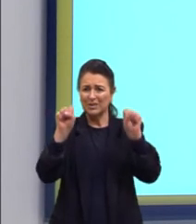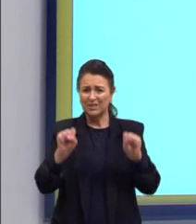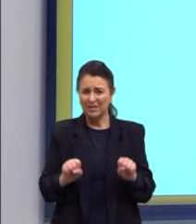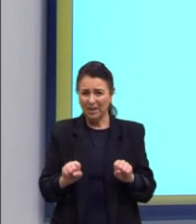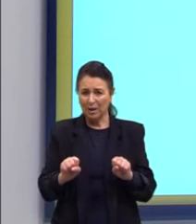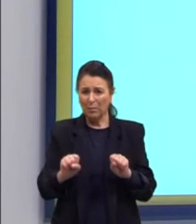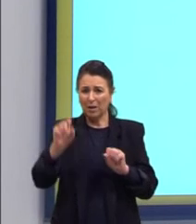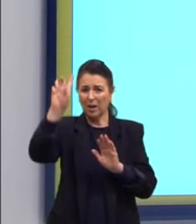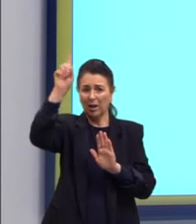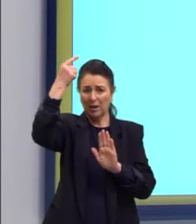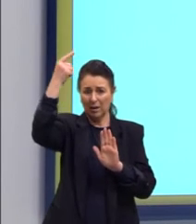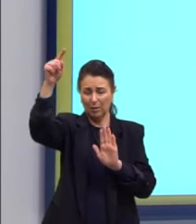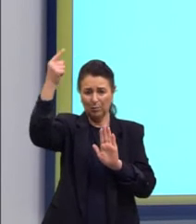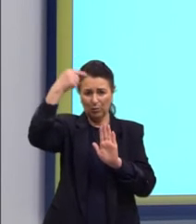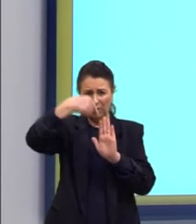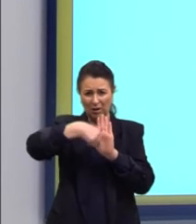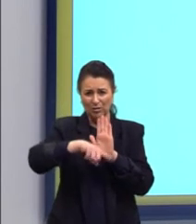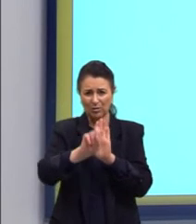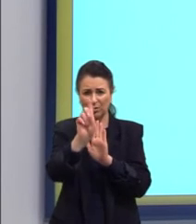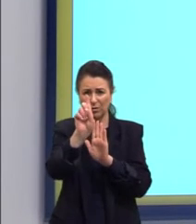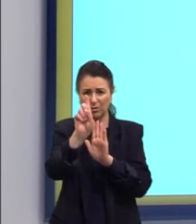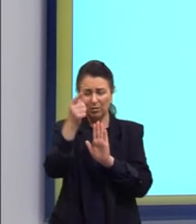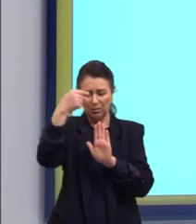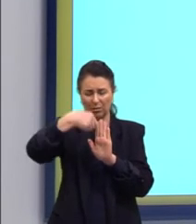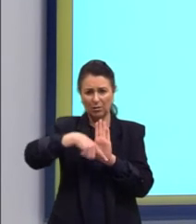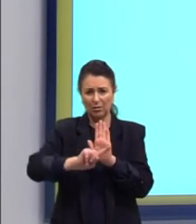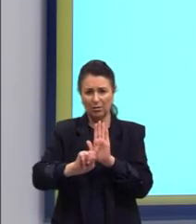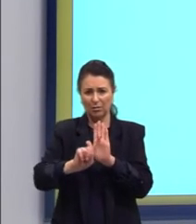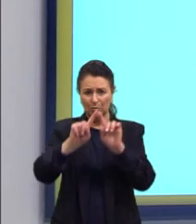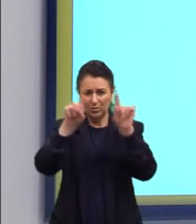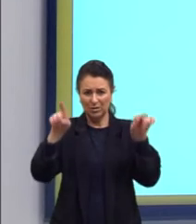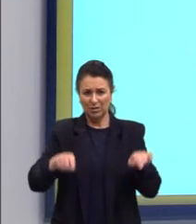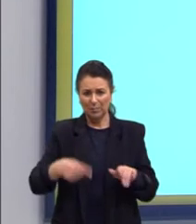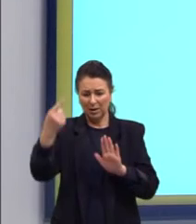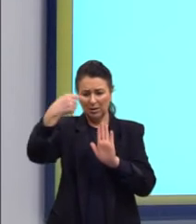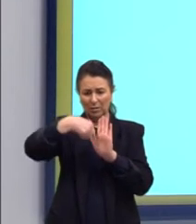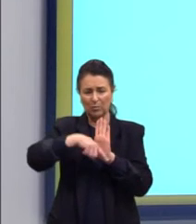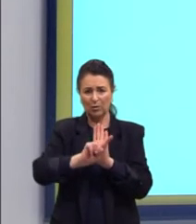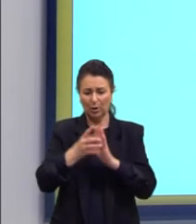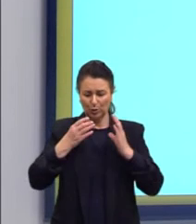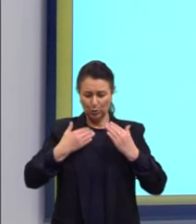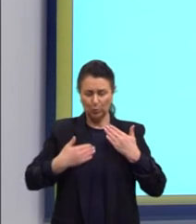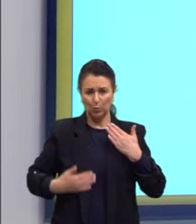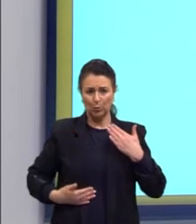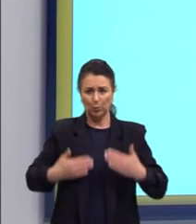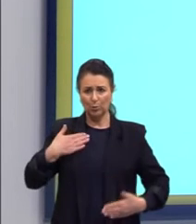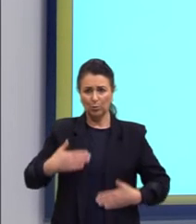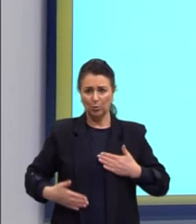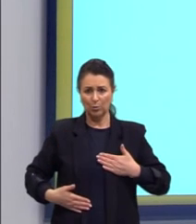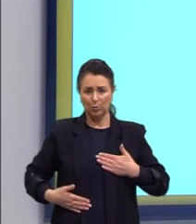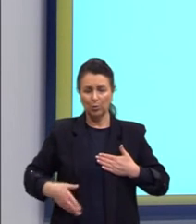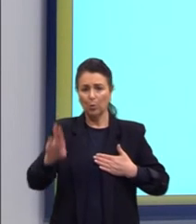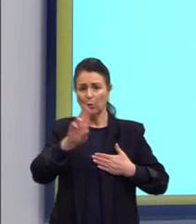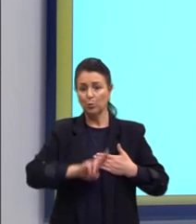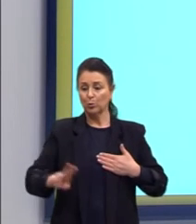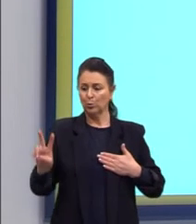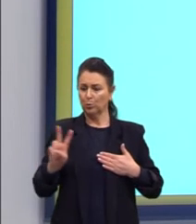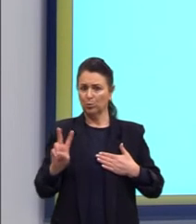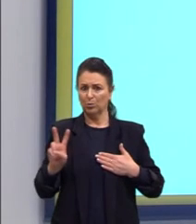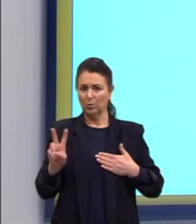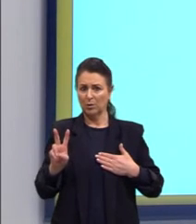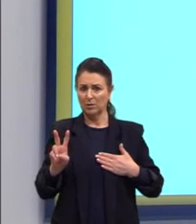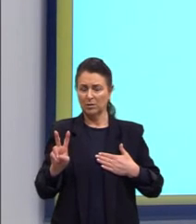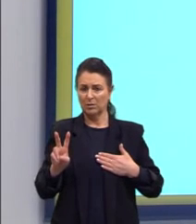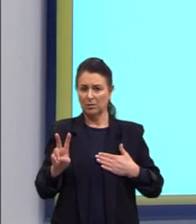imunológico? Não, nada a ver, né? Então, o uso comitante deles não